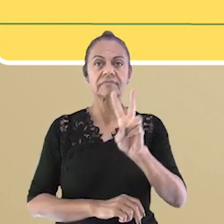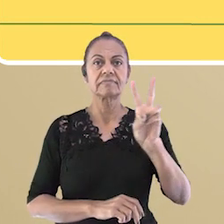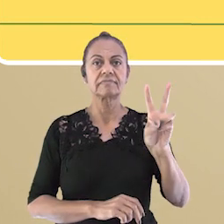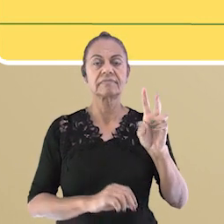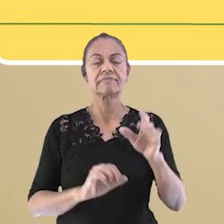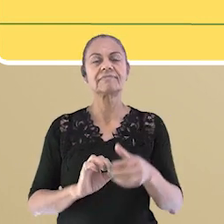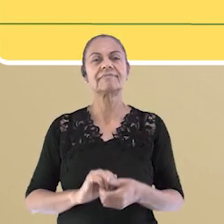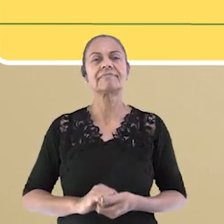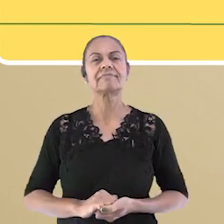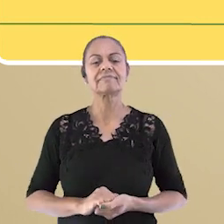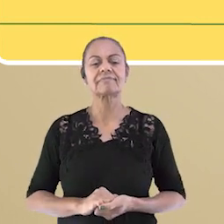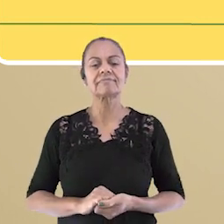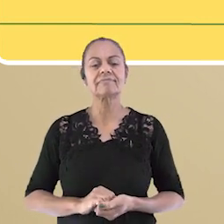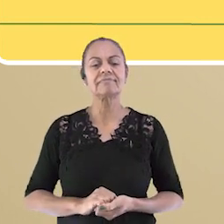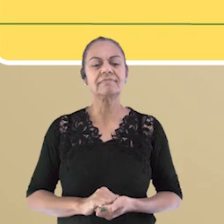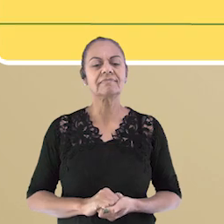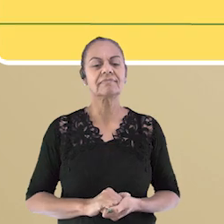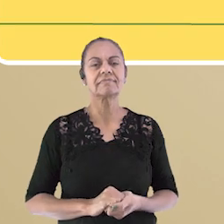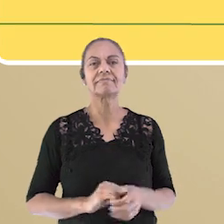Vila Velha.